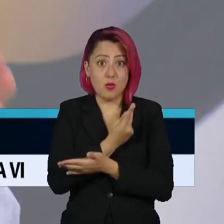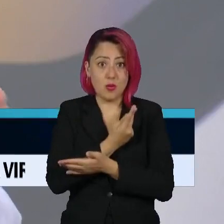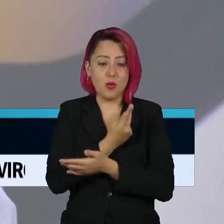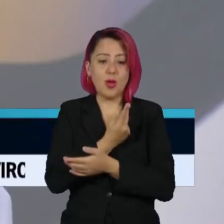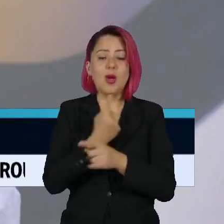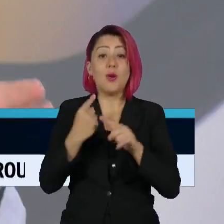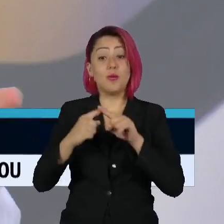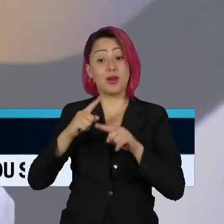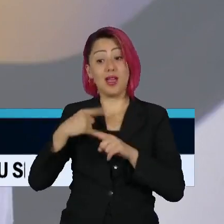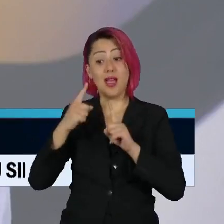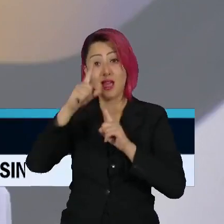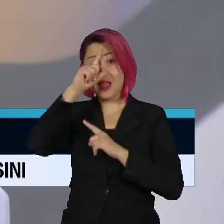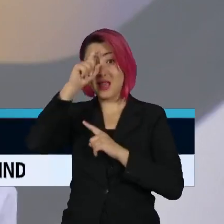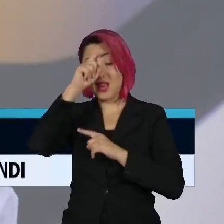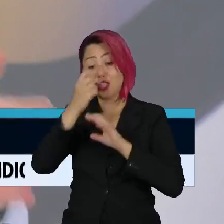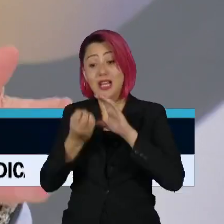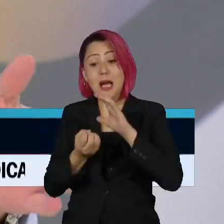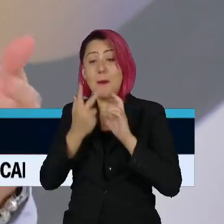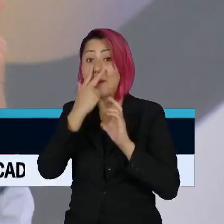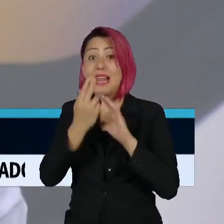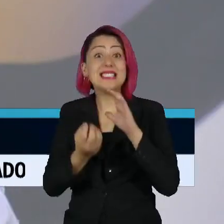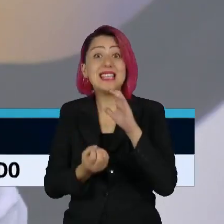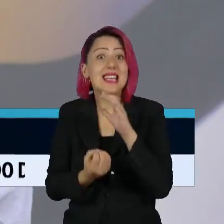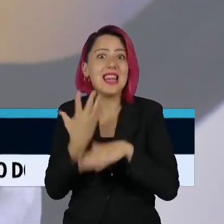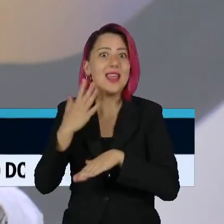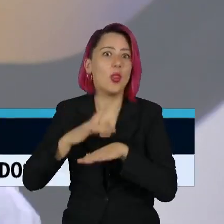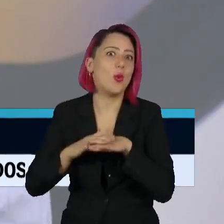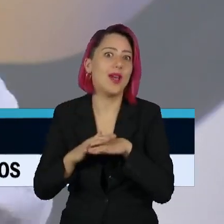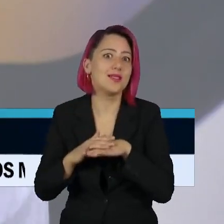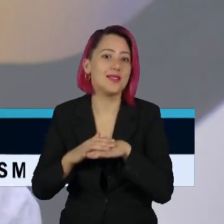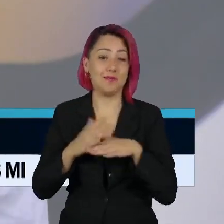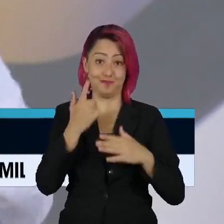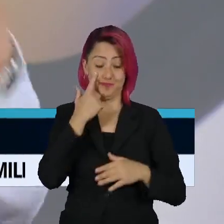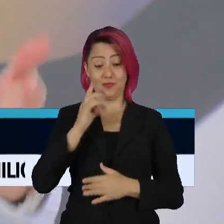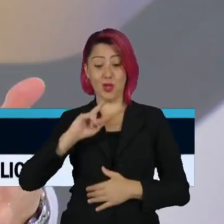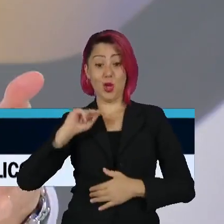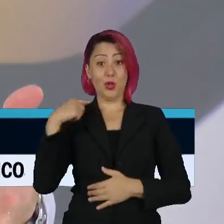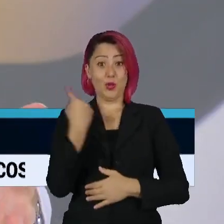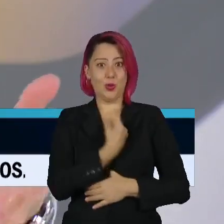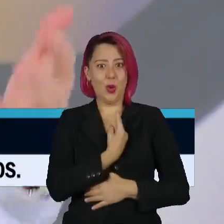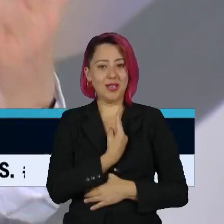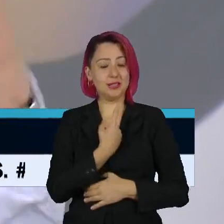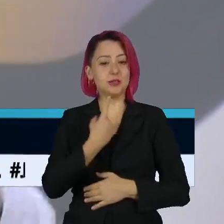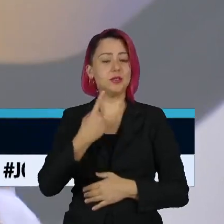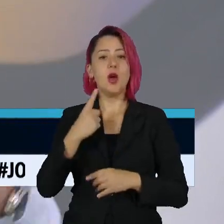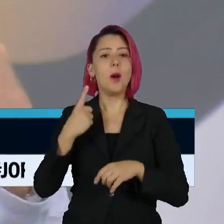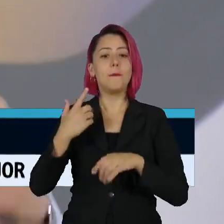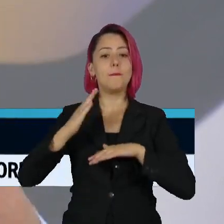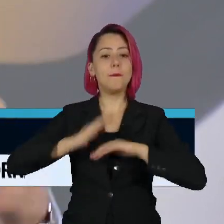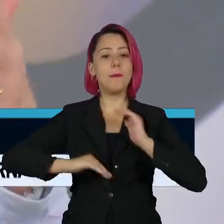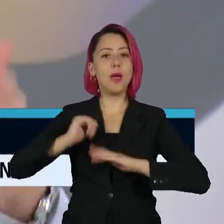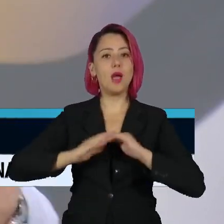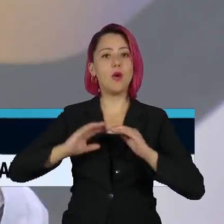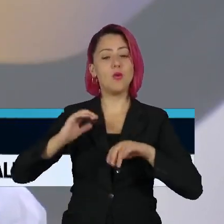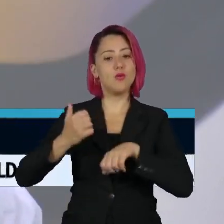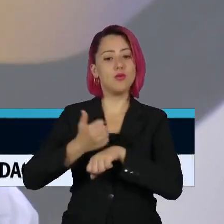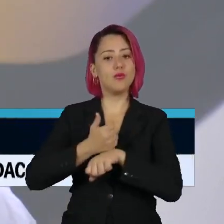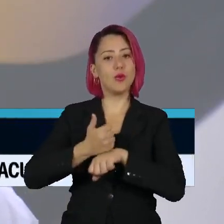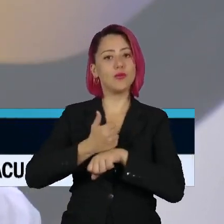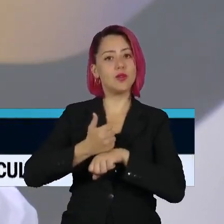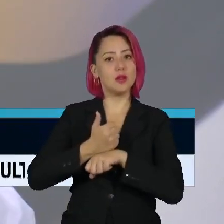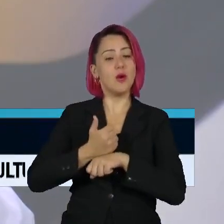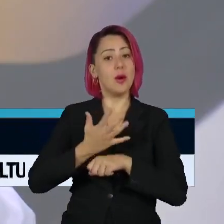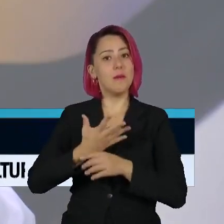doença, hiatrogênese em grego é produzir doença. Nós, enquanto tentamos salvar as pessoas, produzimos doença. E essa